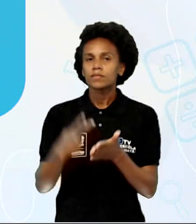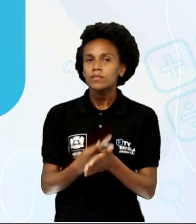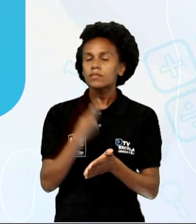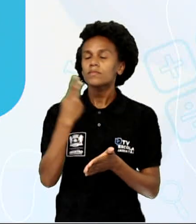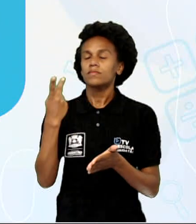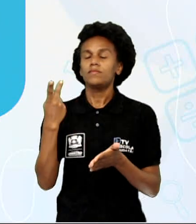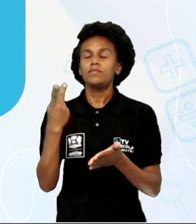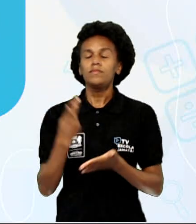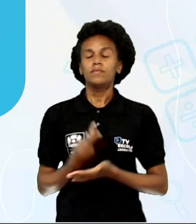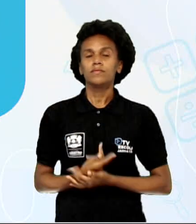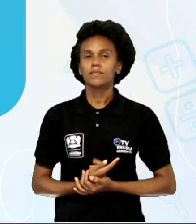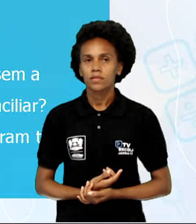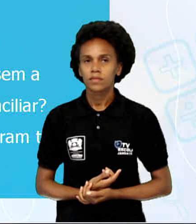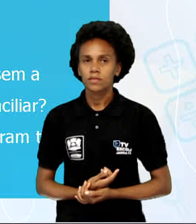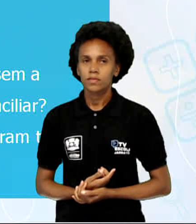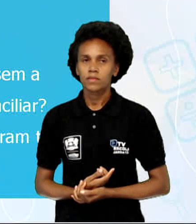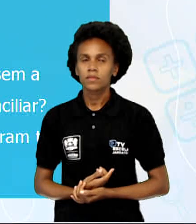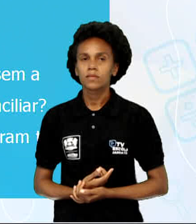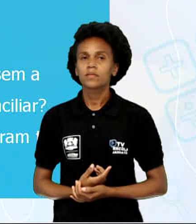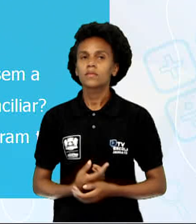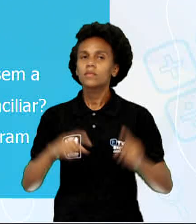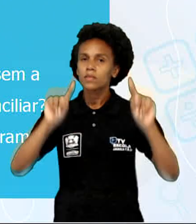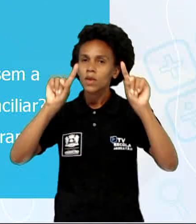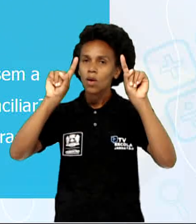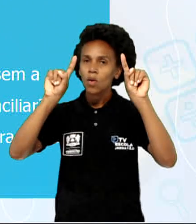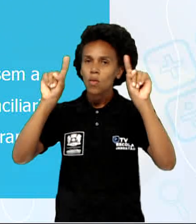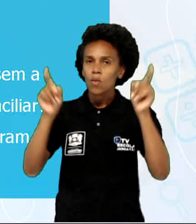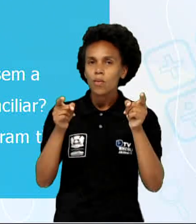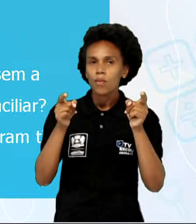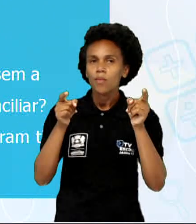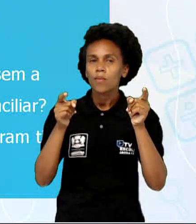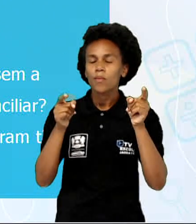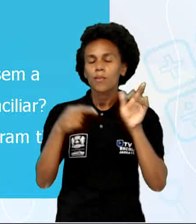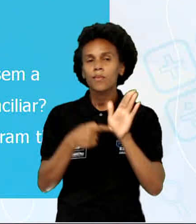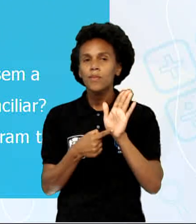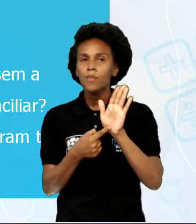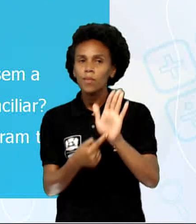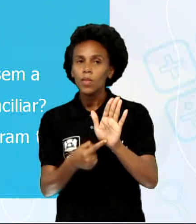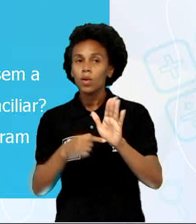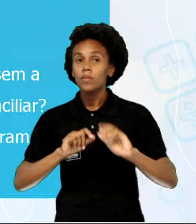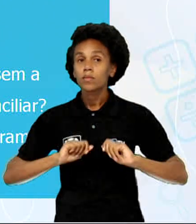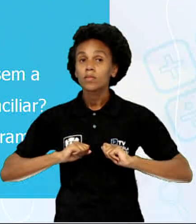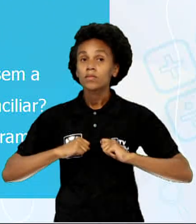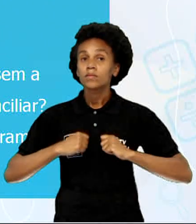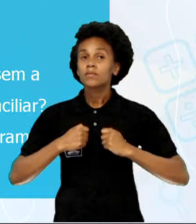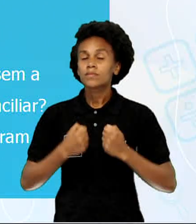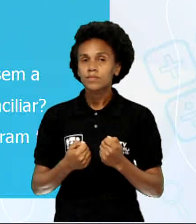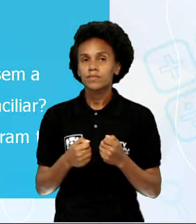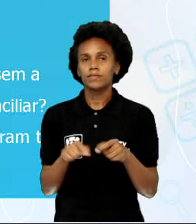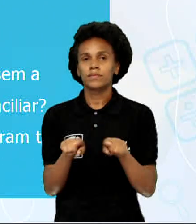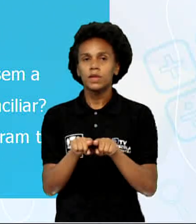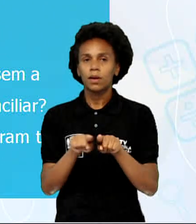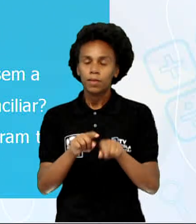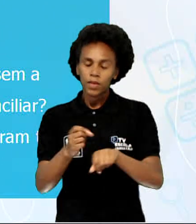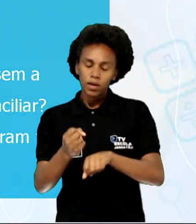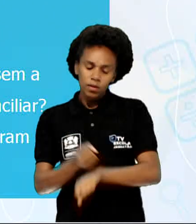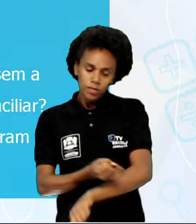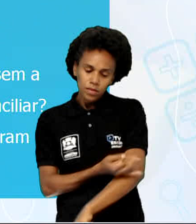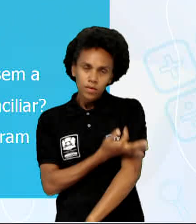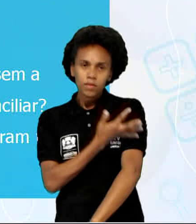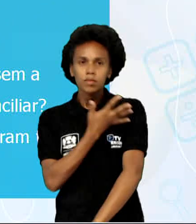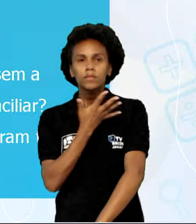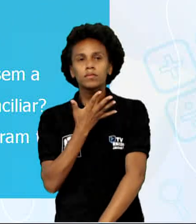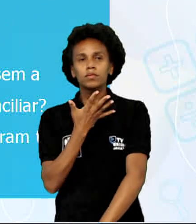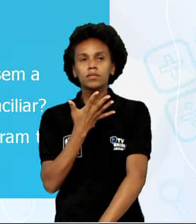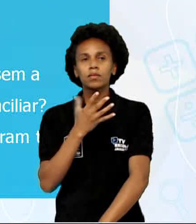situações. As rubricas indicam ações, como também o autor pode indicar as emoções ou as